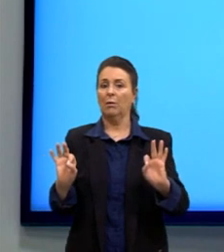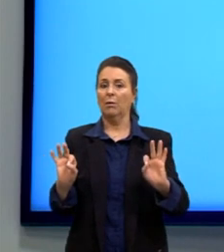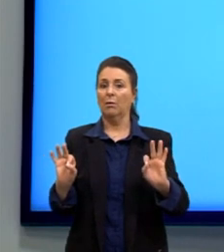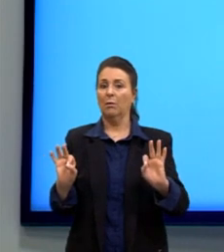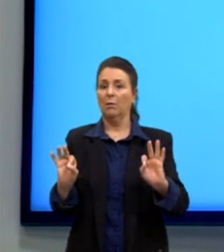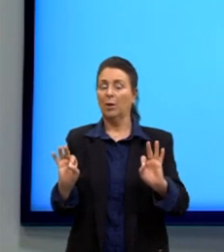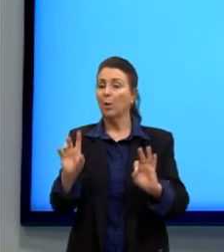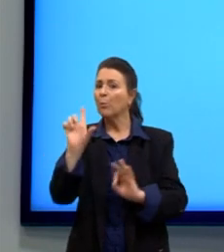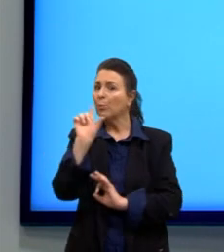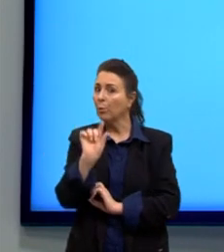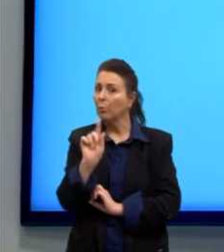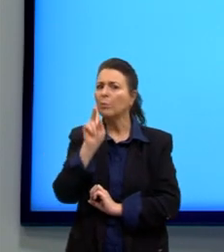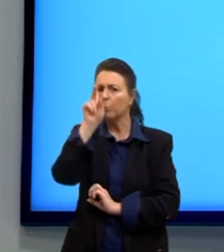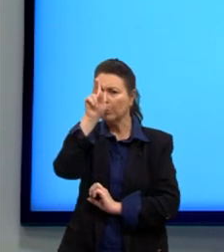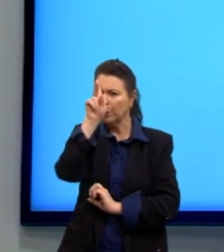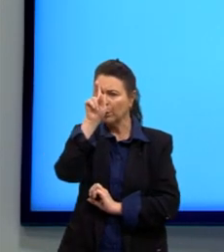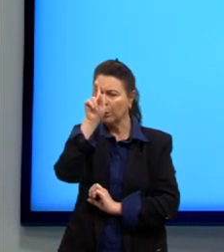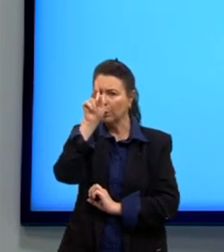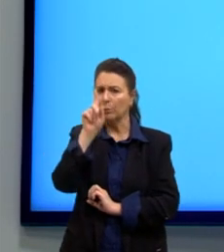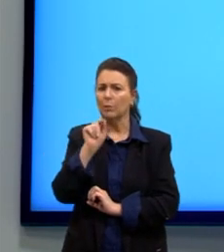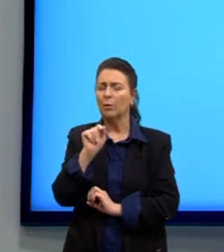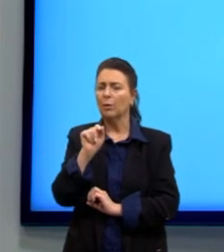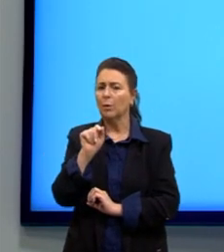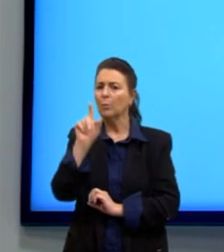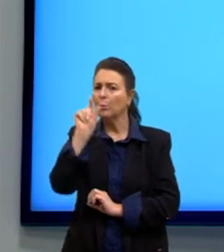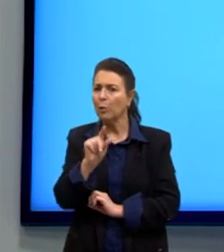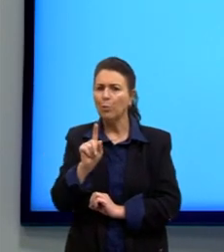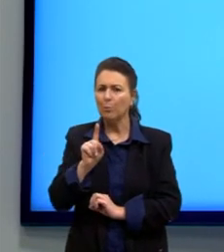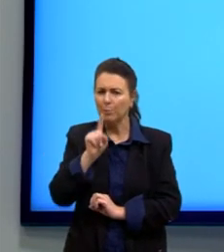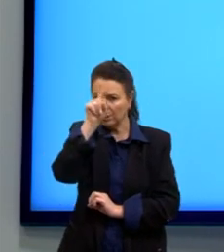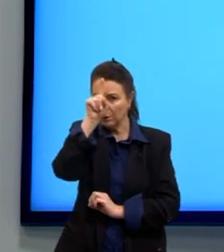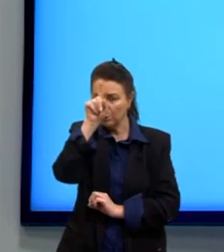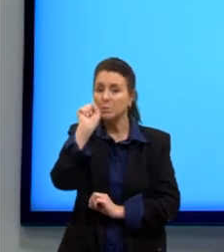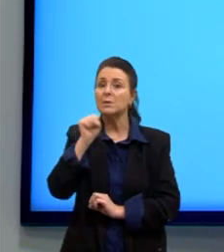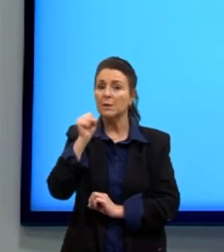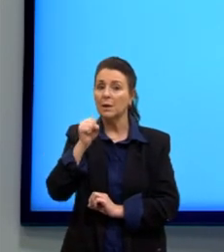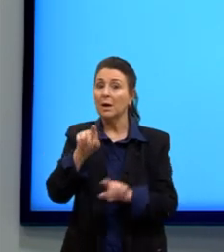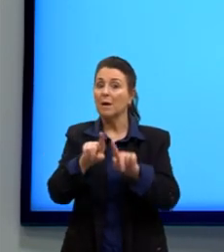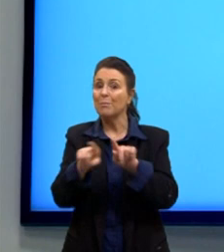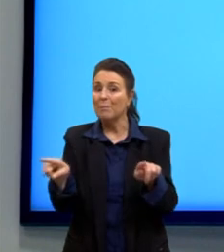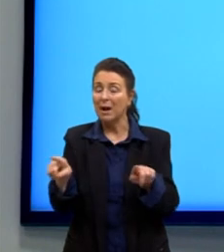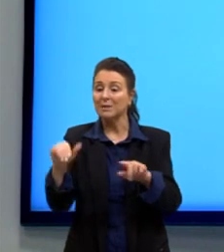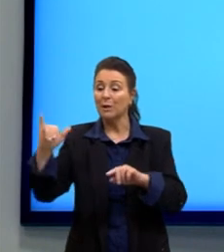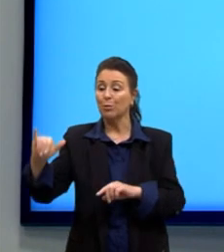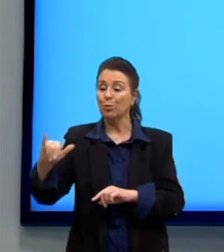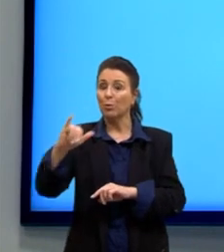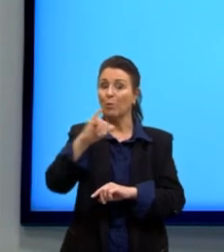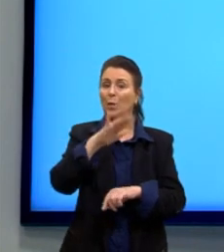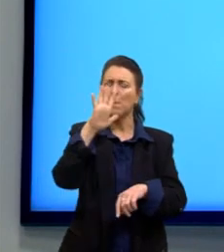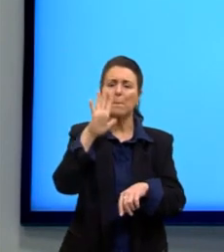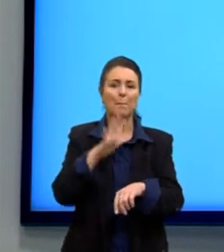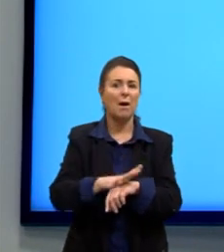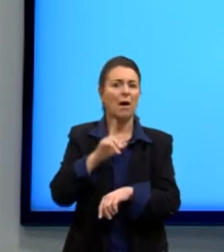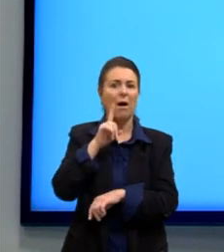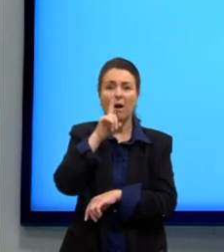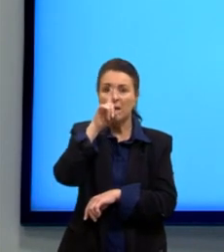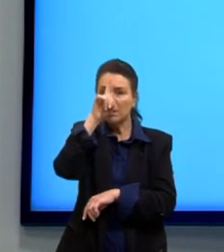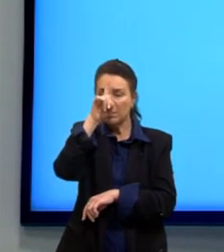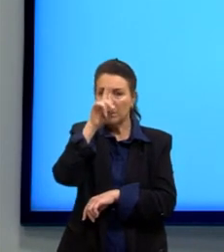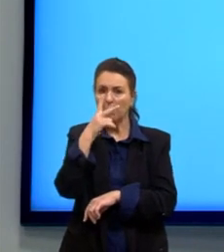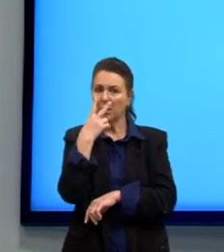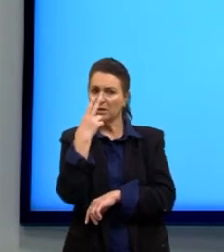perigosa, fica, mas tudo certo, né, se eu vou ouvir por pouco tempo. Agora, essa aqui de cima, parece que subiu só 20,